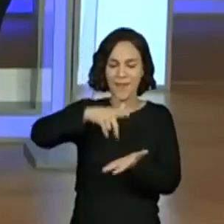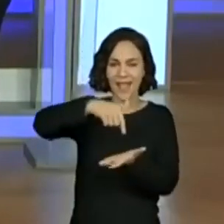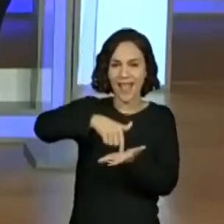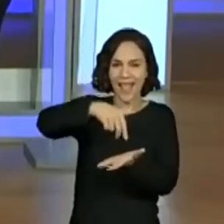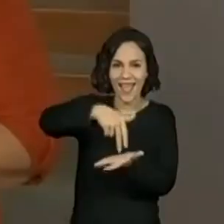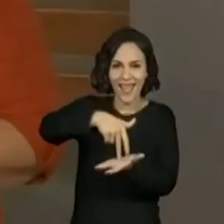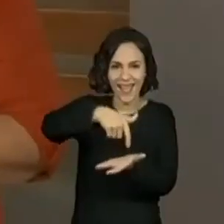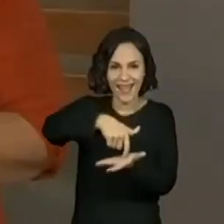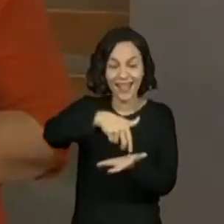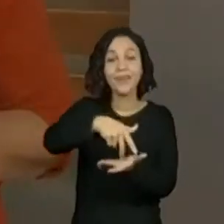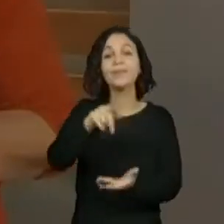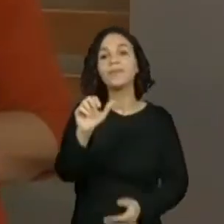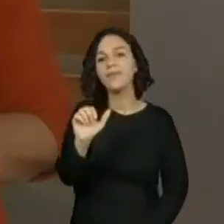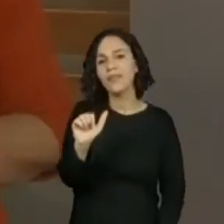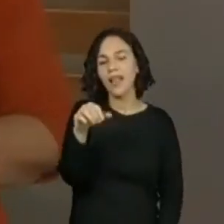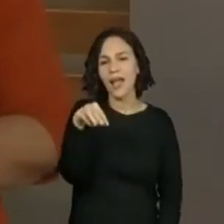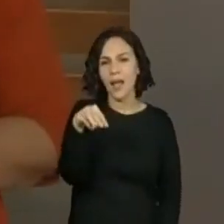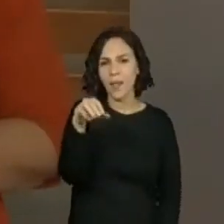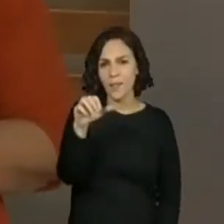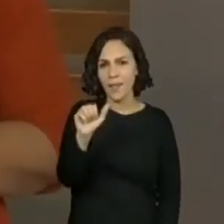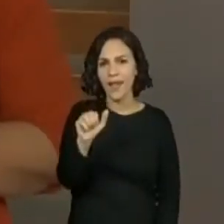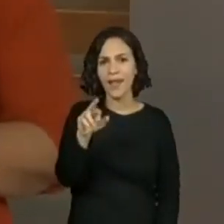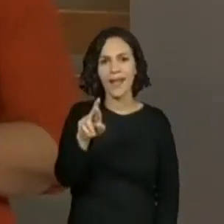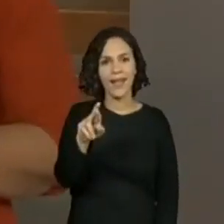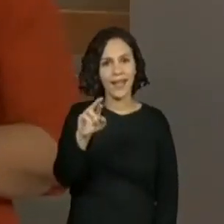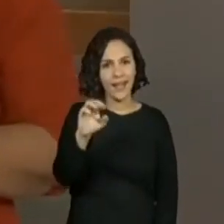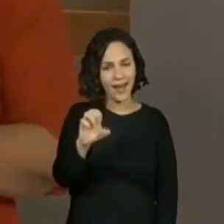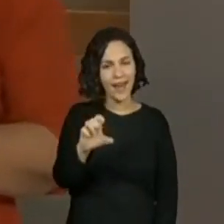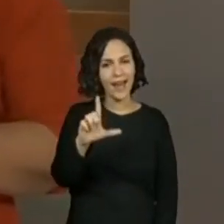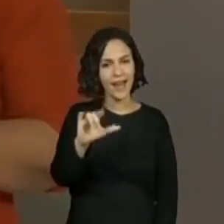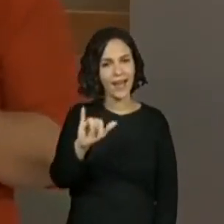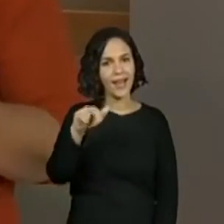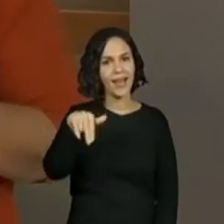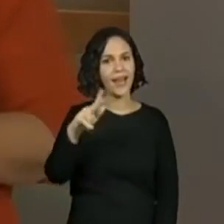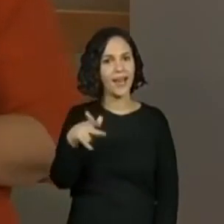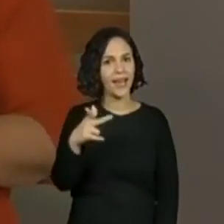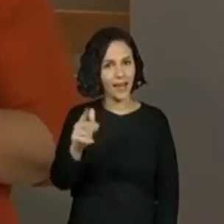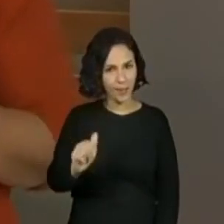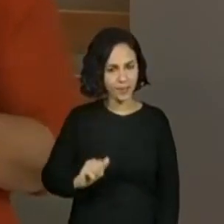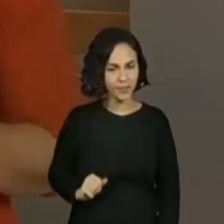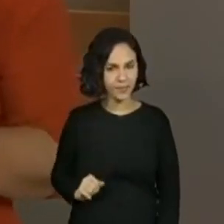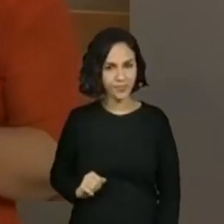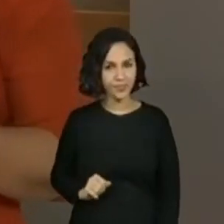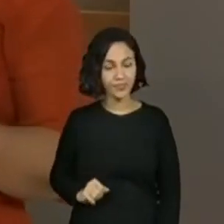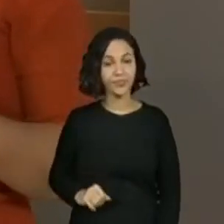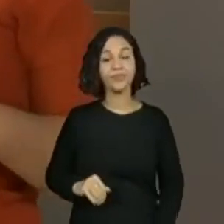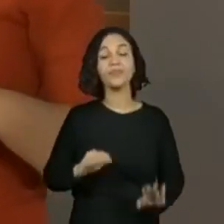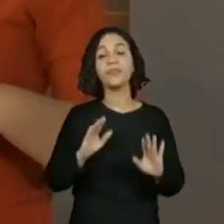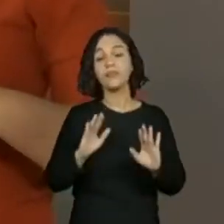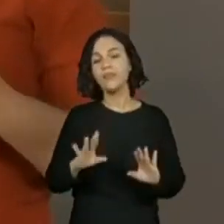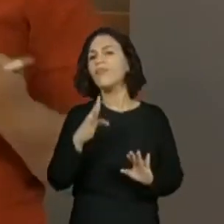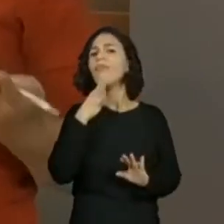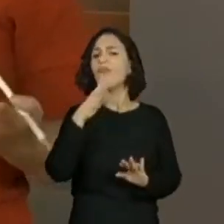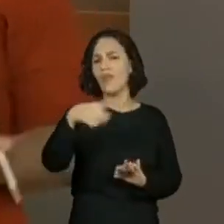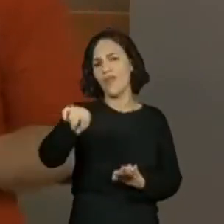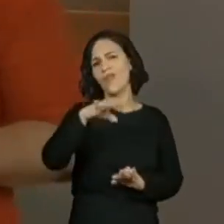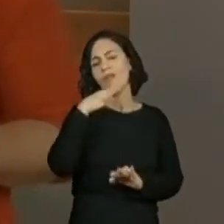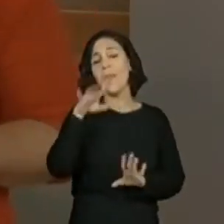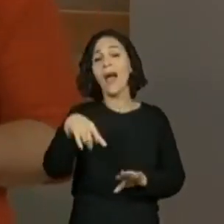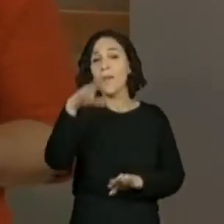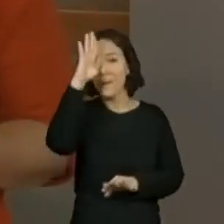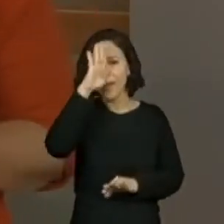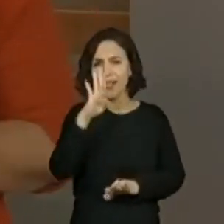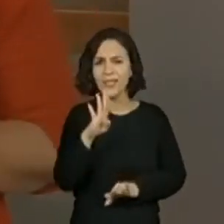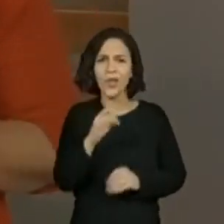Amarelinha. Então, é uma brincadeira conhecida de vocês, correto? Porém, a gente está falando que o Brasil é muito